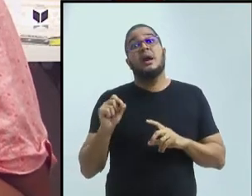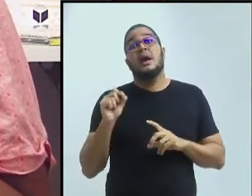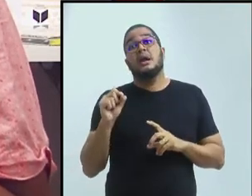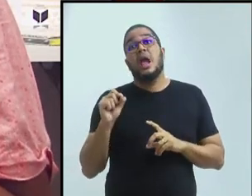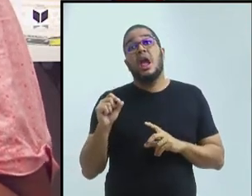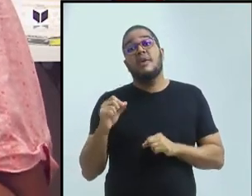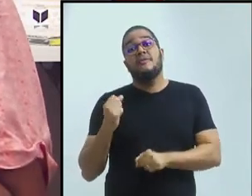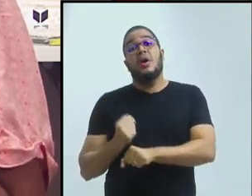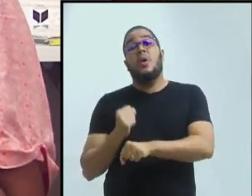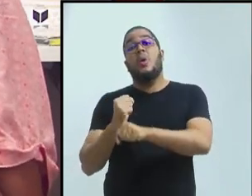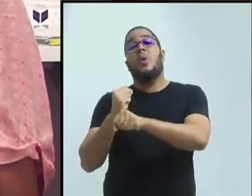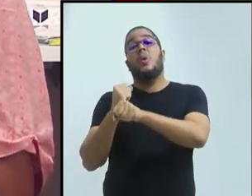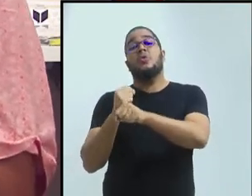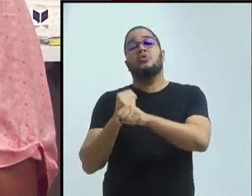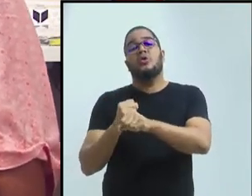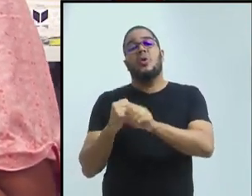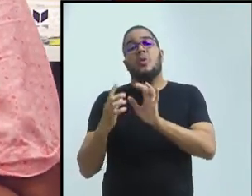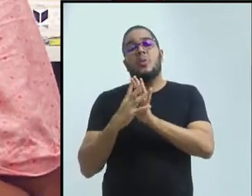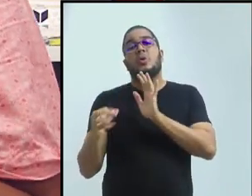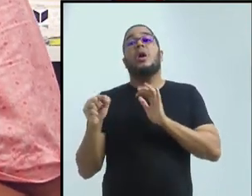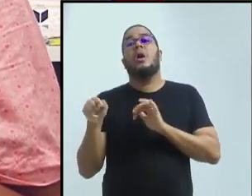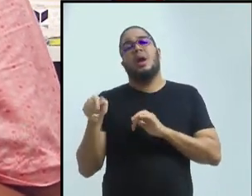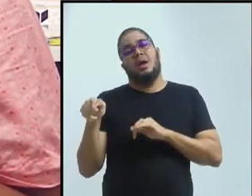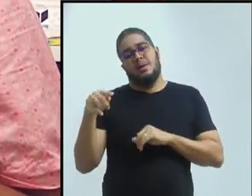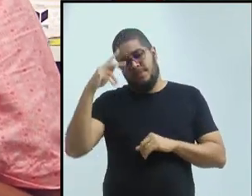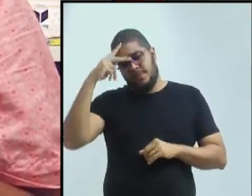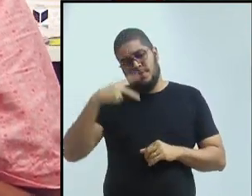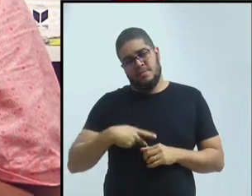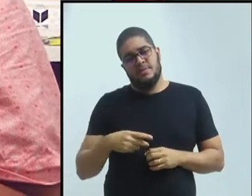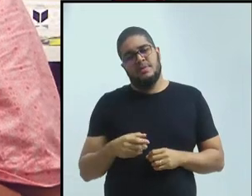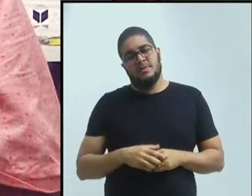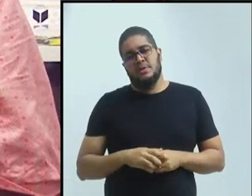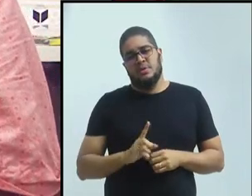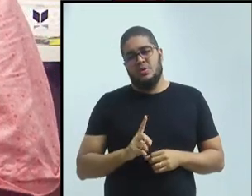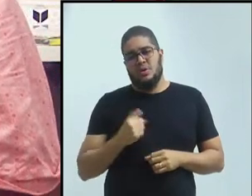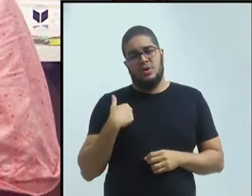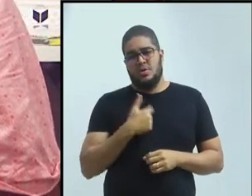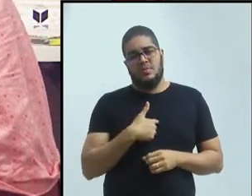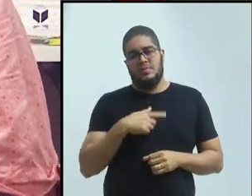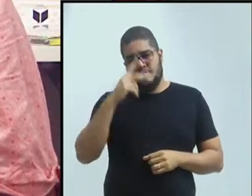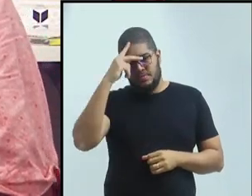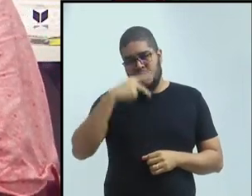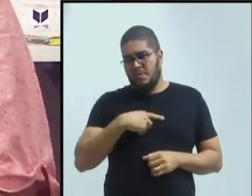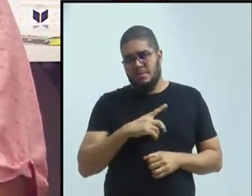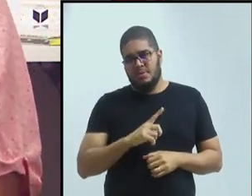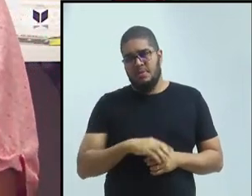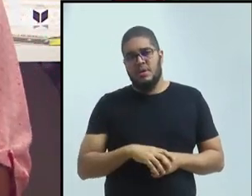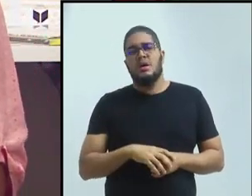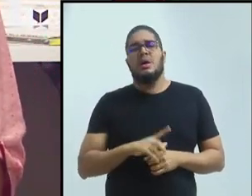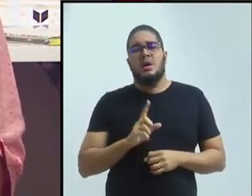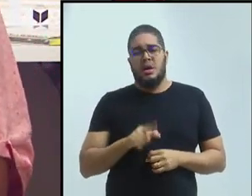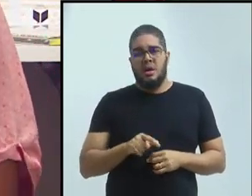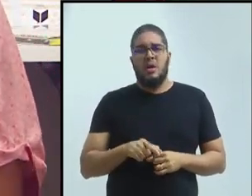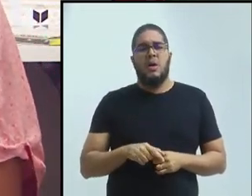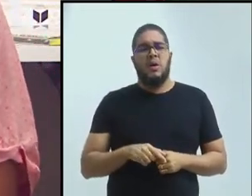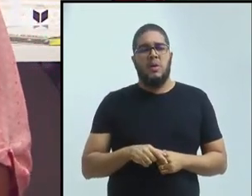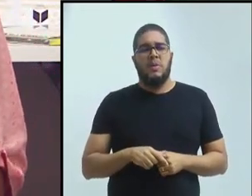construir um modelo que funcione ali são eles, não é a gente. Essa é uma posição bem difícil da gente